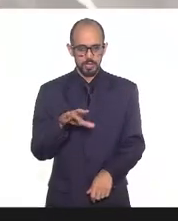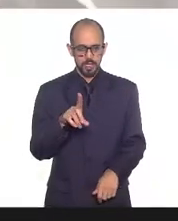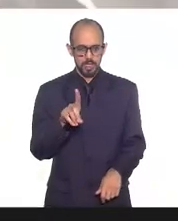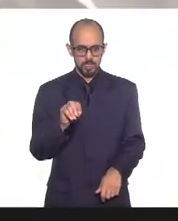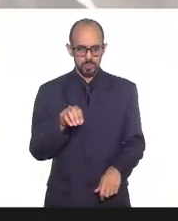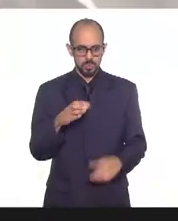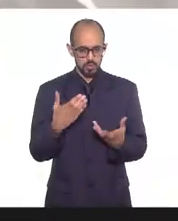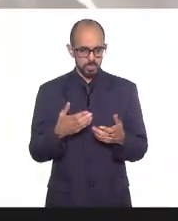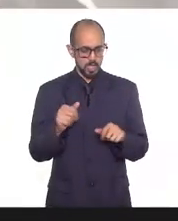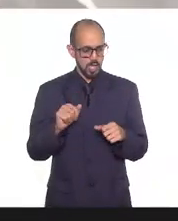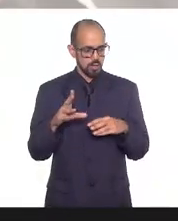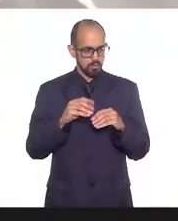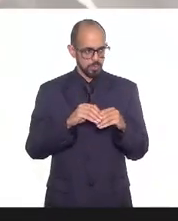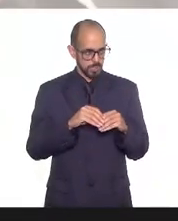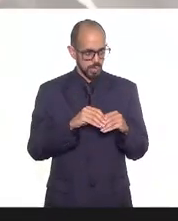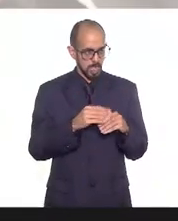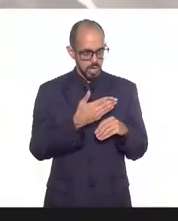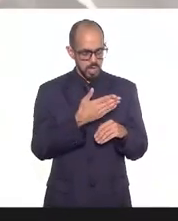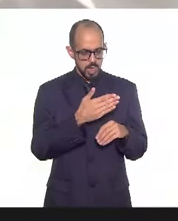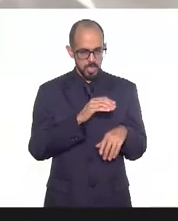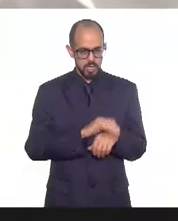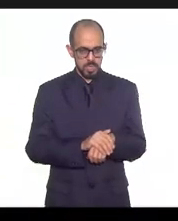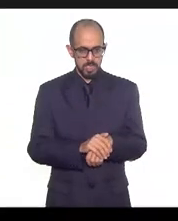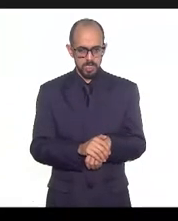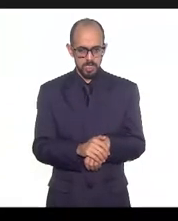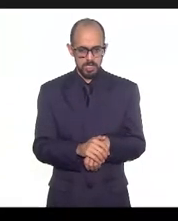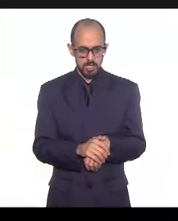ponderação? Porque eu quero fazer algumas perguntas para o senhor.